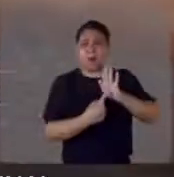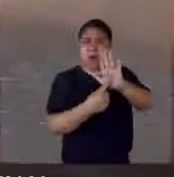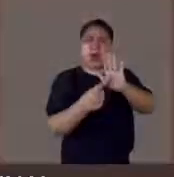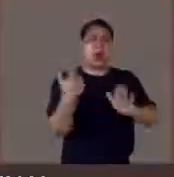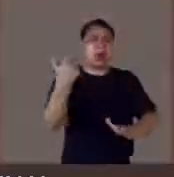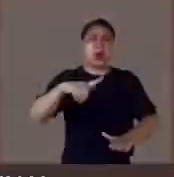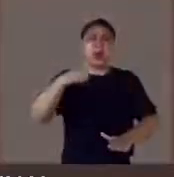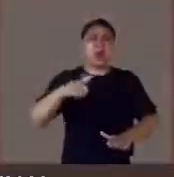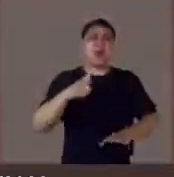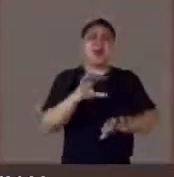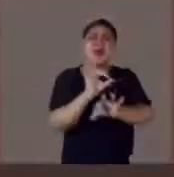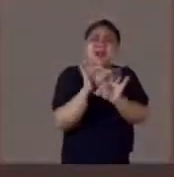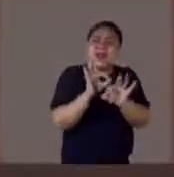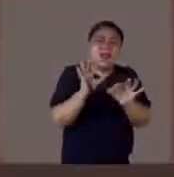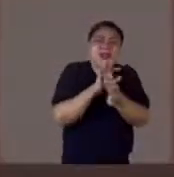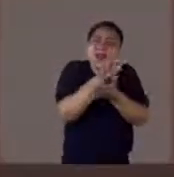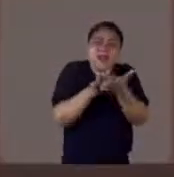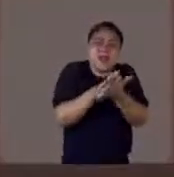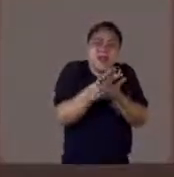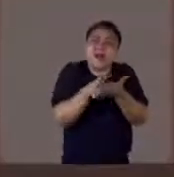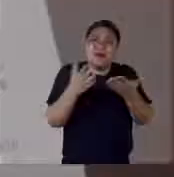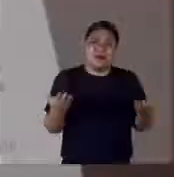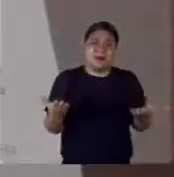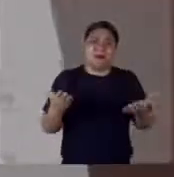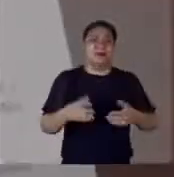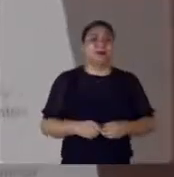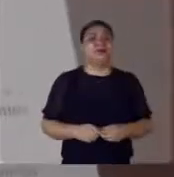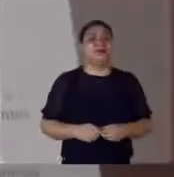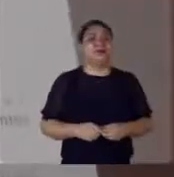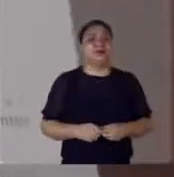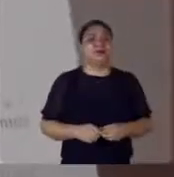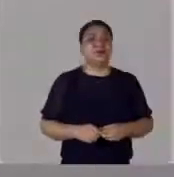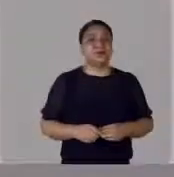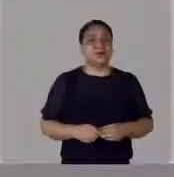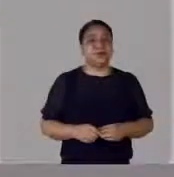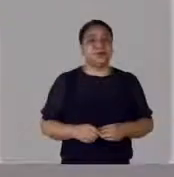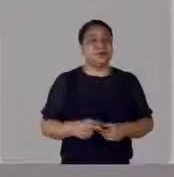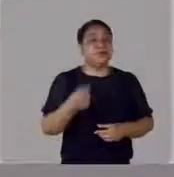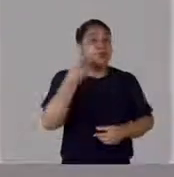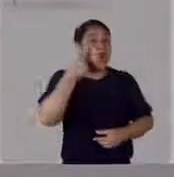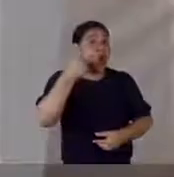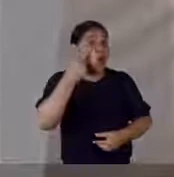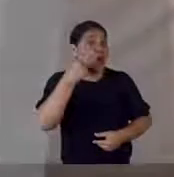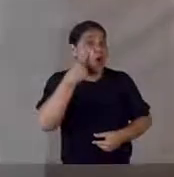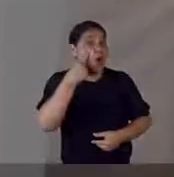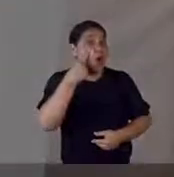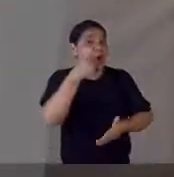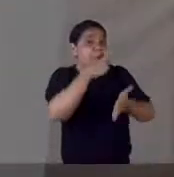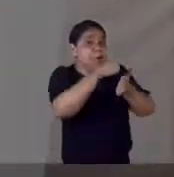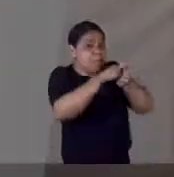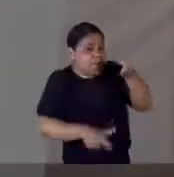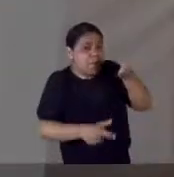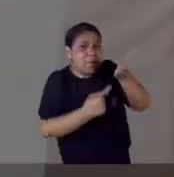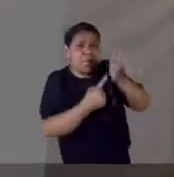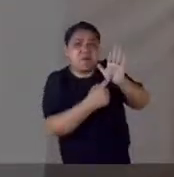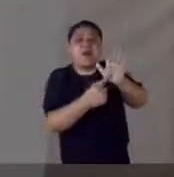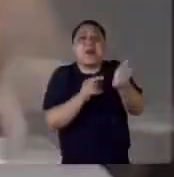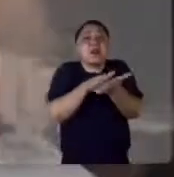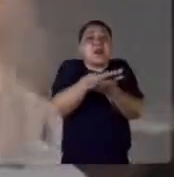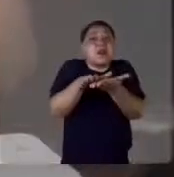investigação criminal contra a minha pessoa. Aqui está a certidão, nada consta.